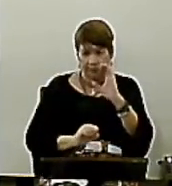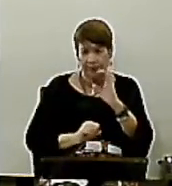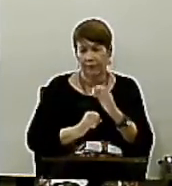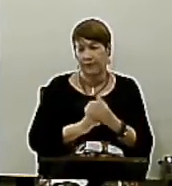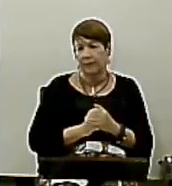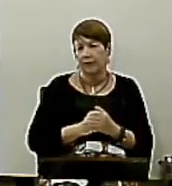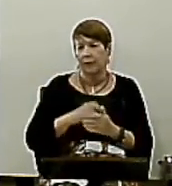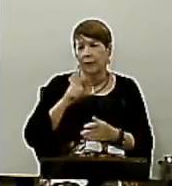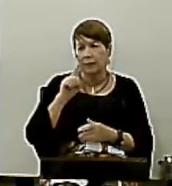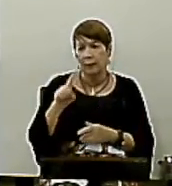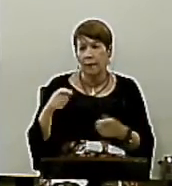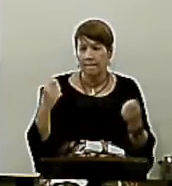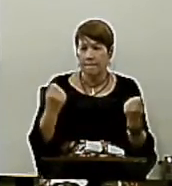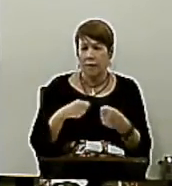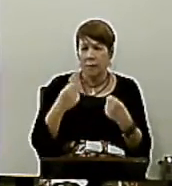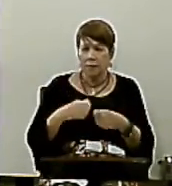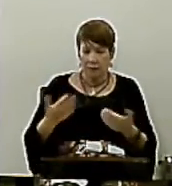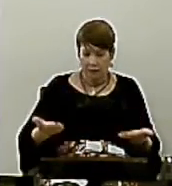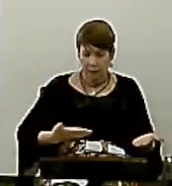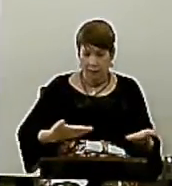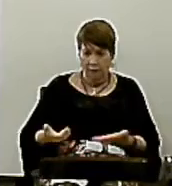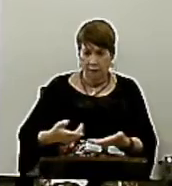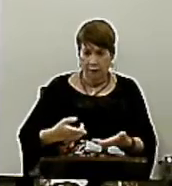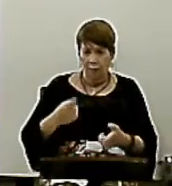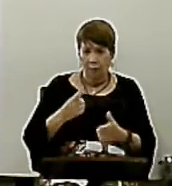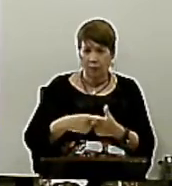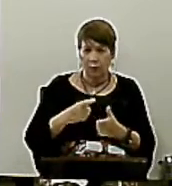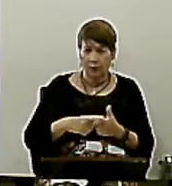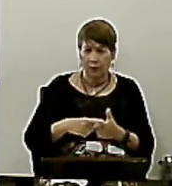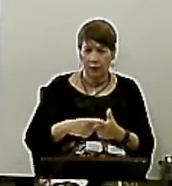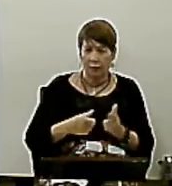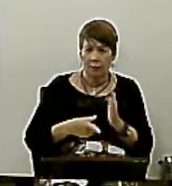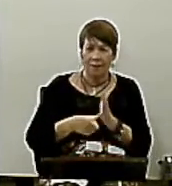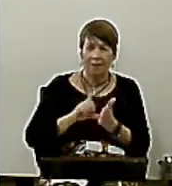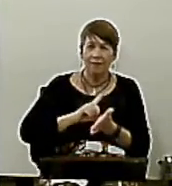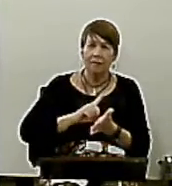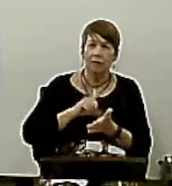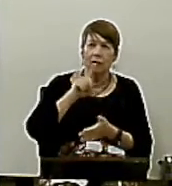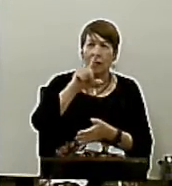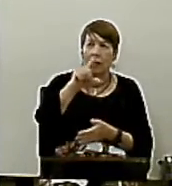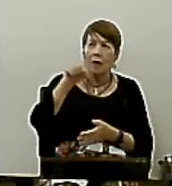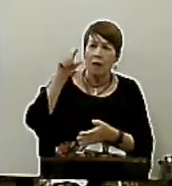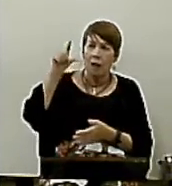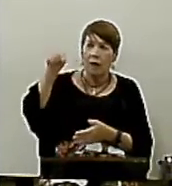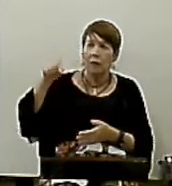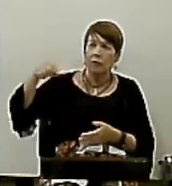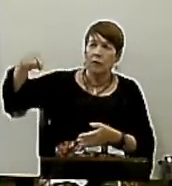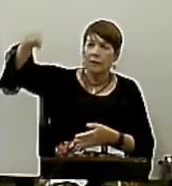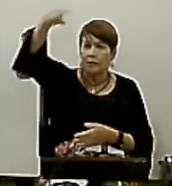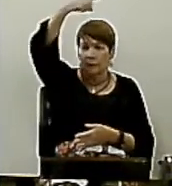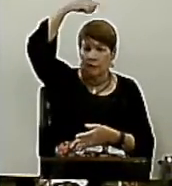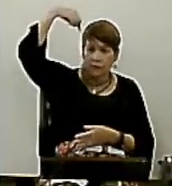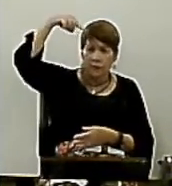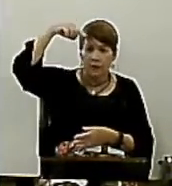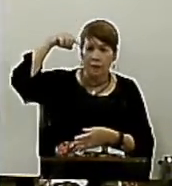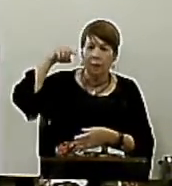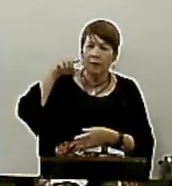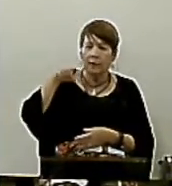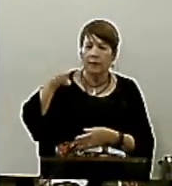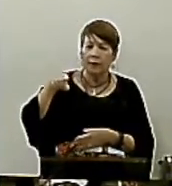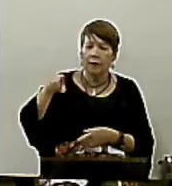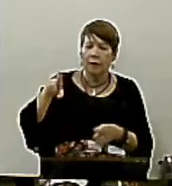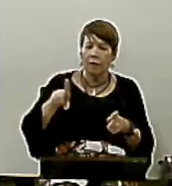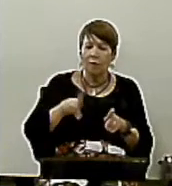Você deve Servir Porque você Já foi eleito Você já foi Santificado E você já Foi